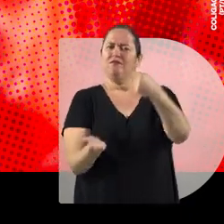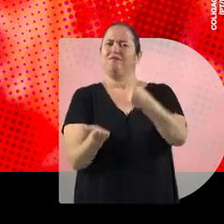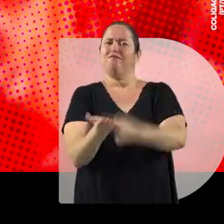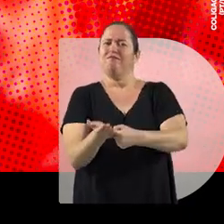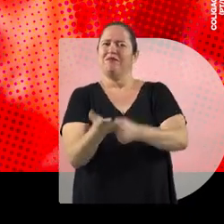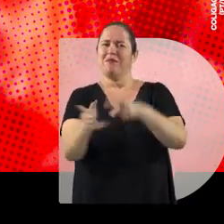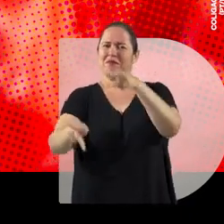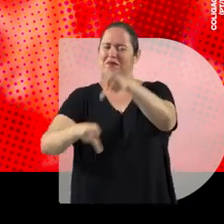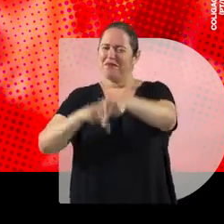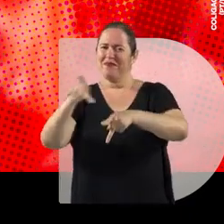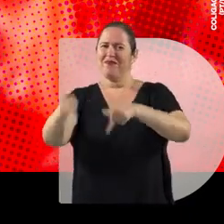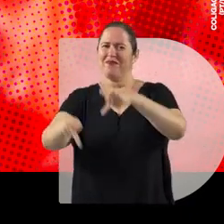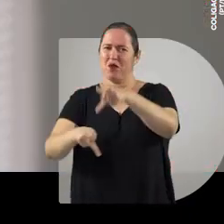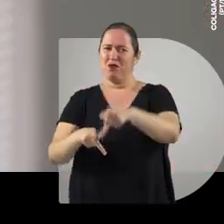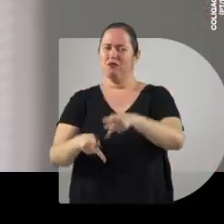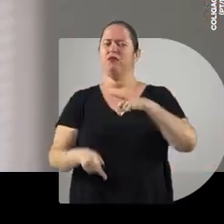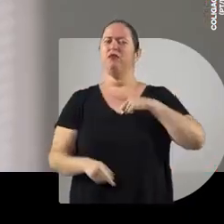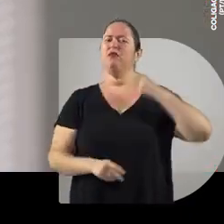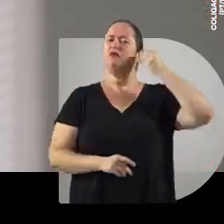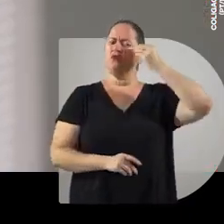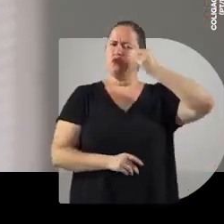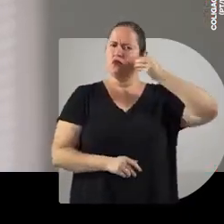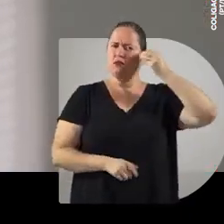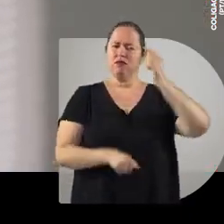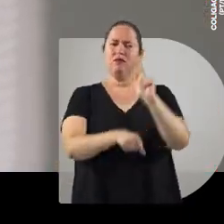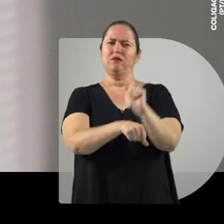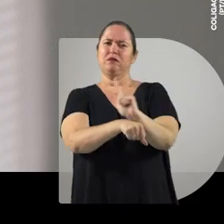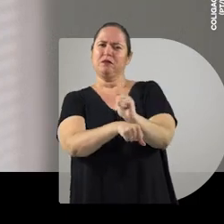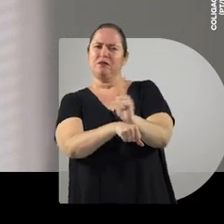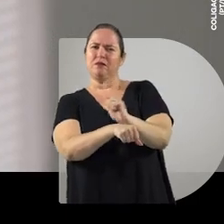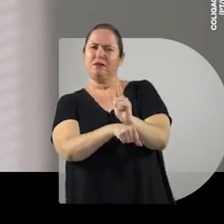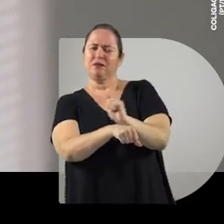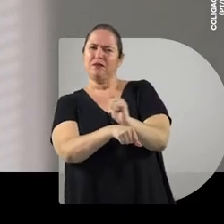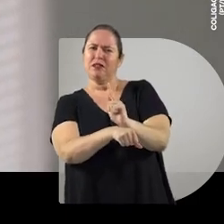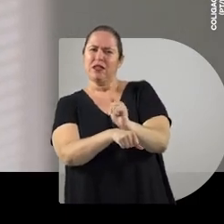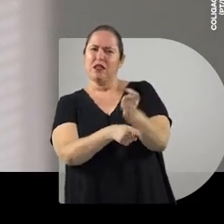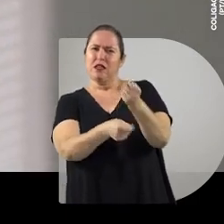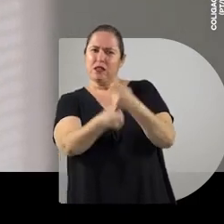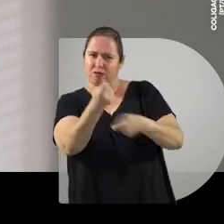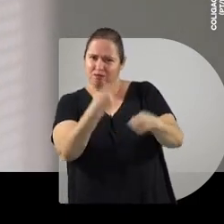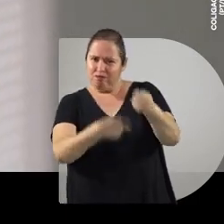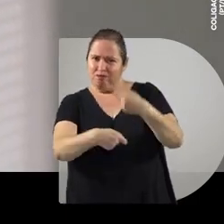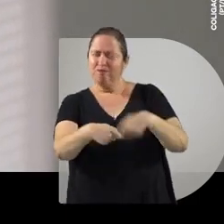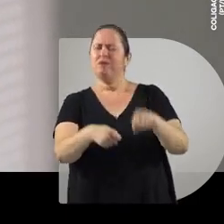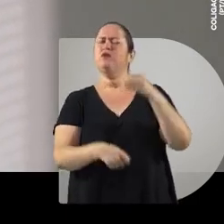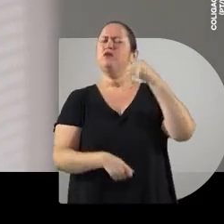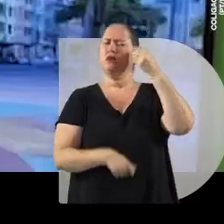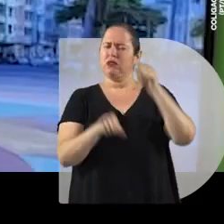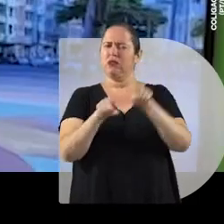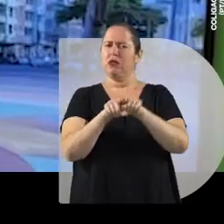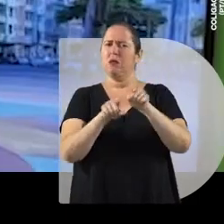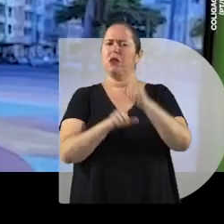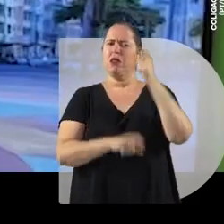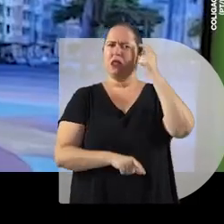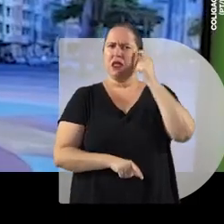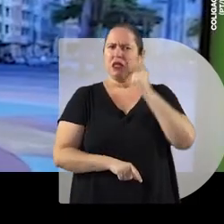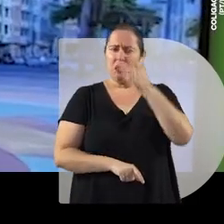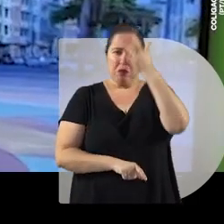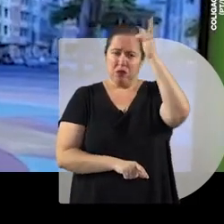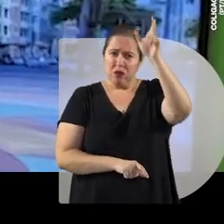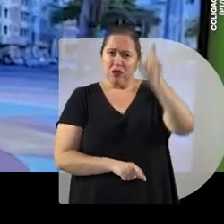comprometido com os interesses populares. Tem experiência de gestão, experiência administrativa. Danilo